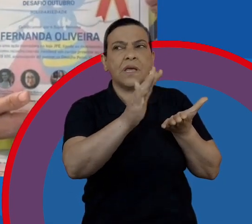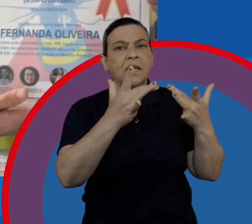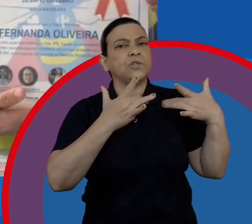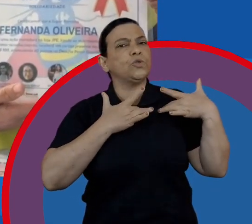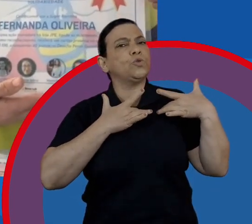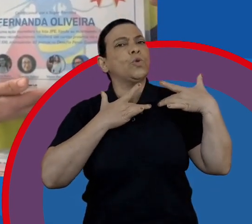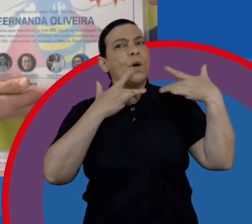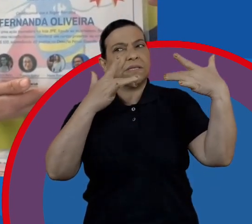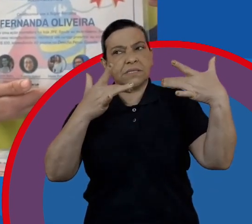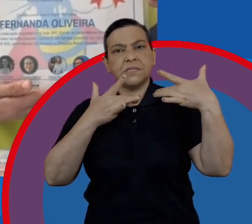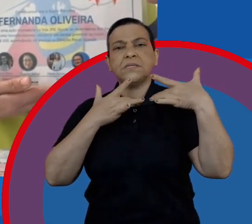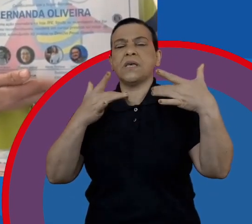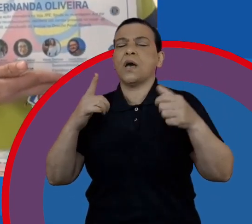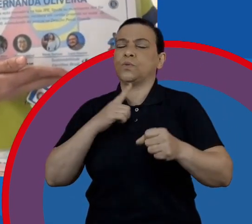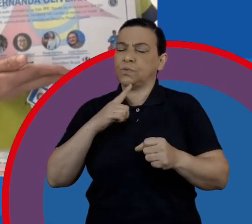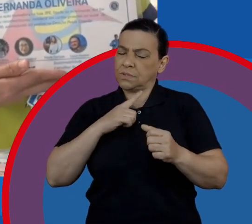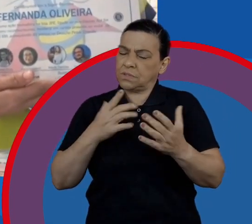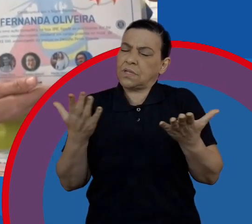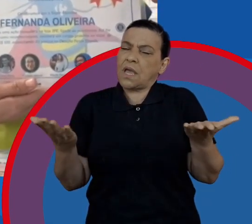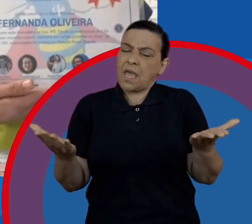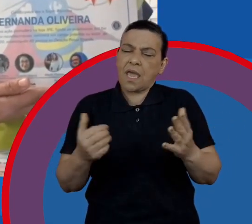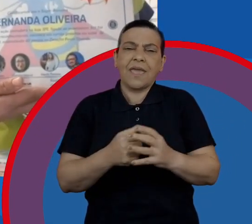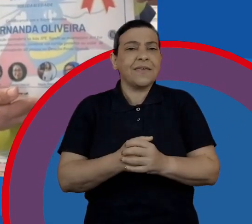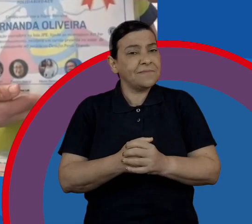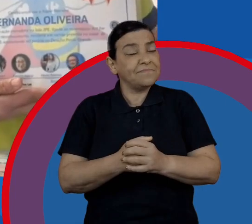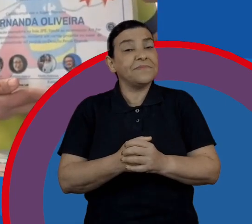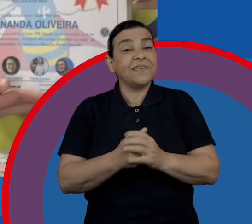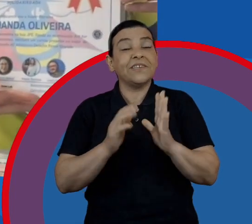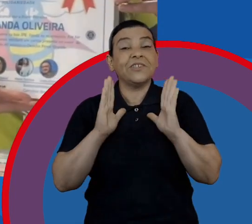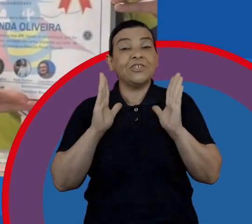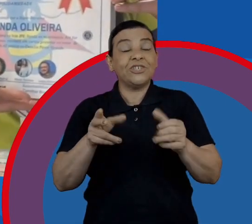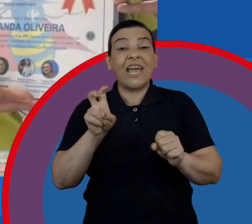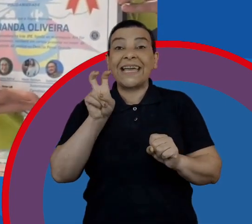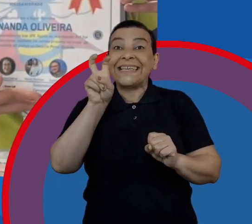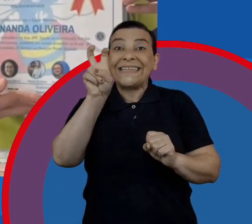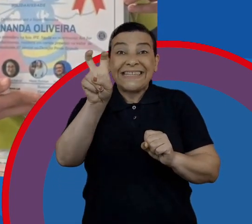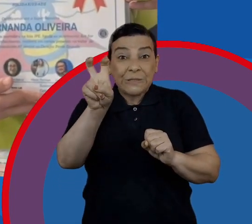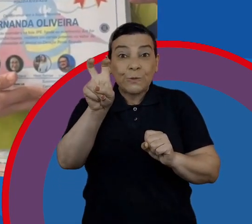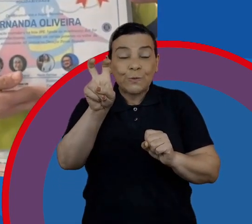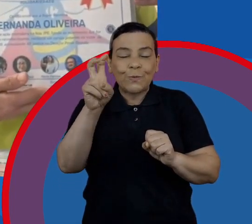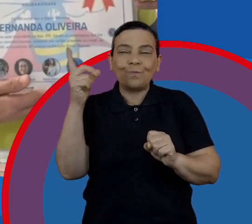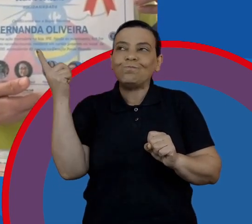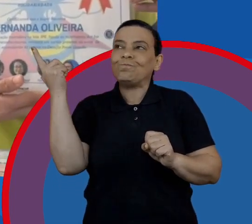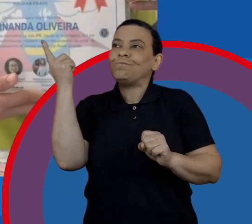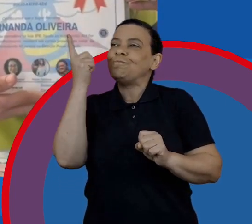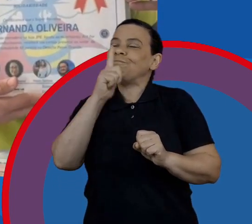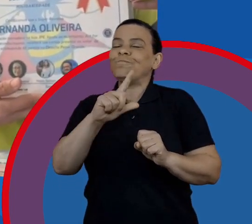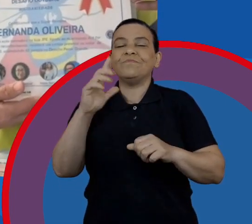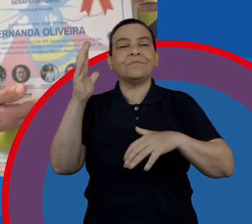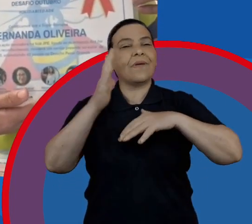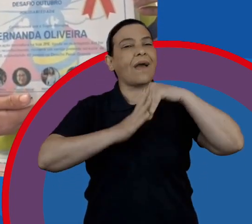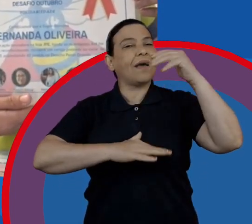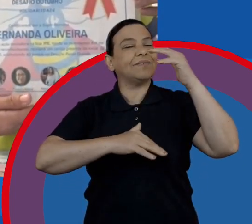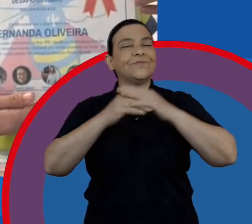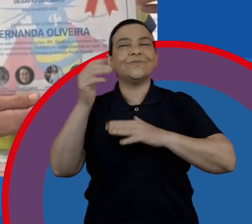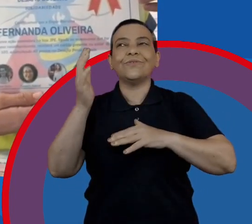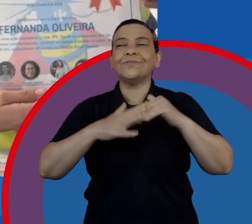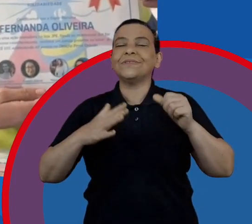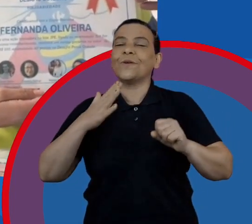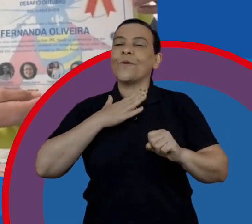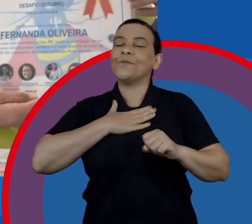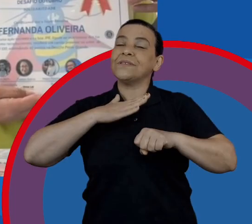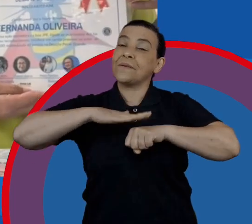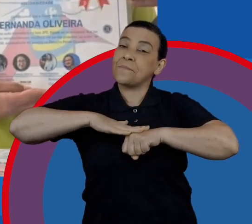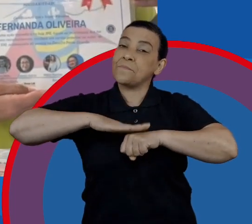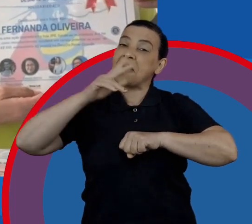na loja. E ficamos em quinto lugar e foi uma das ações que eu mais gostei, né? Também